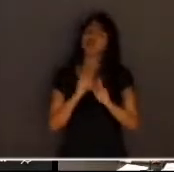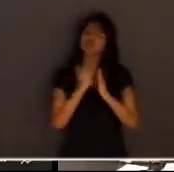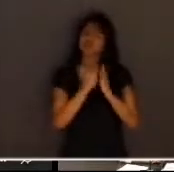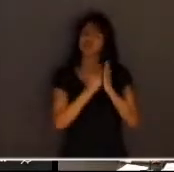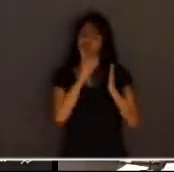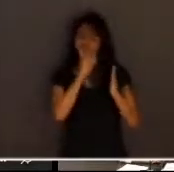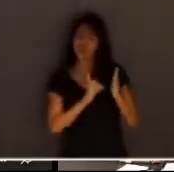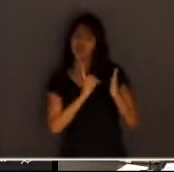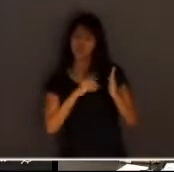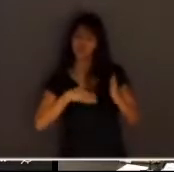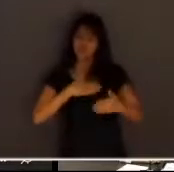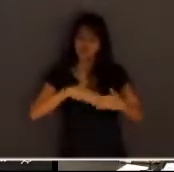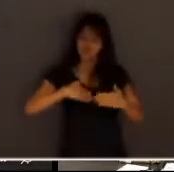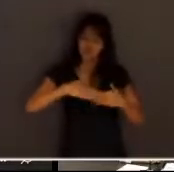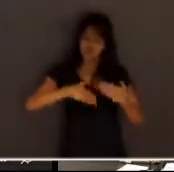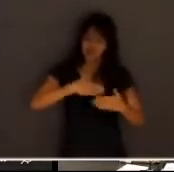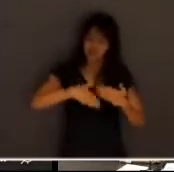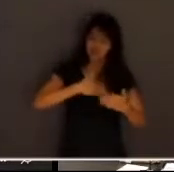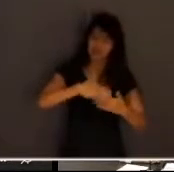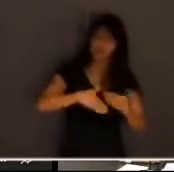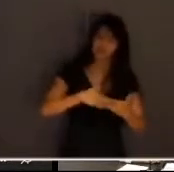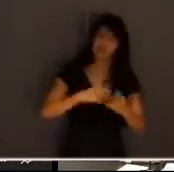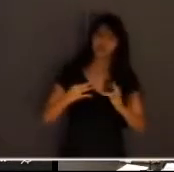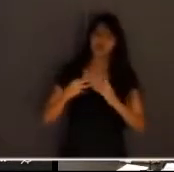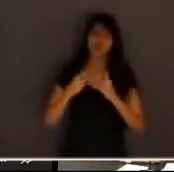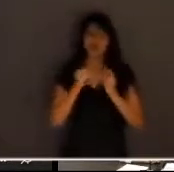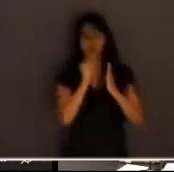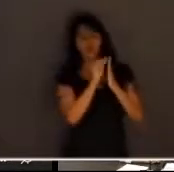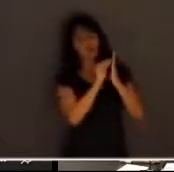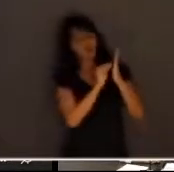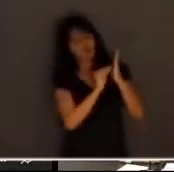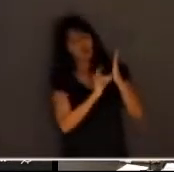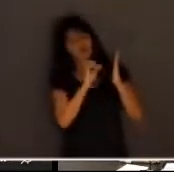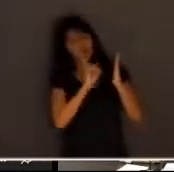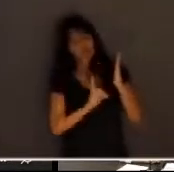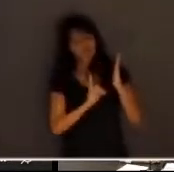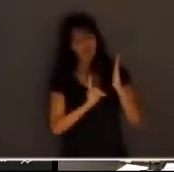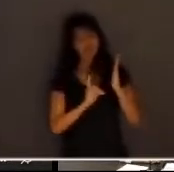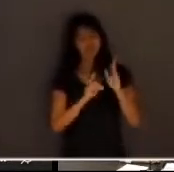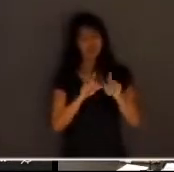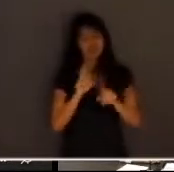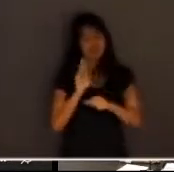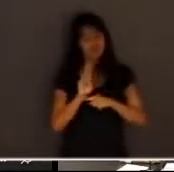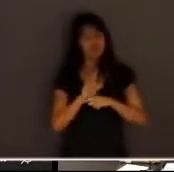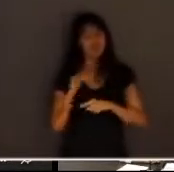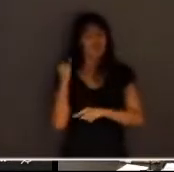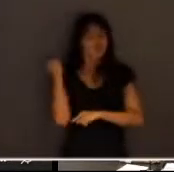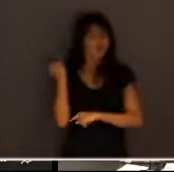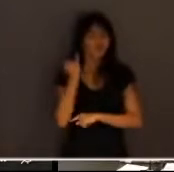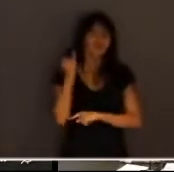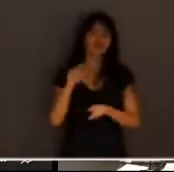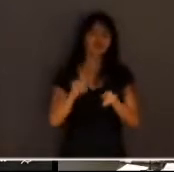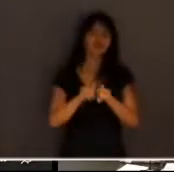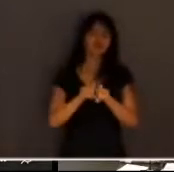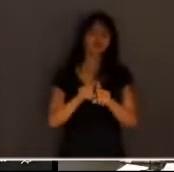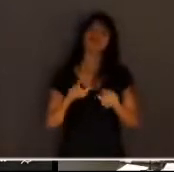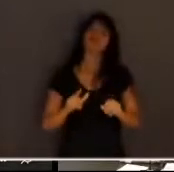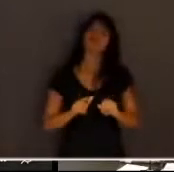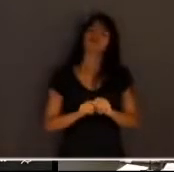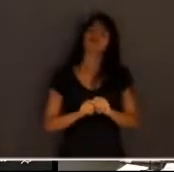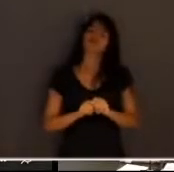que ao longo do tempo o conteúdo dos direitos e garantias fundamentais cambiam se modificam